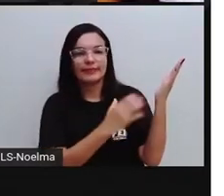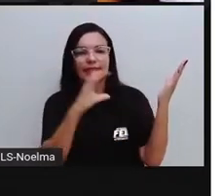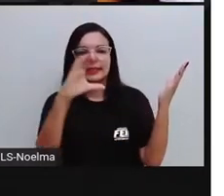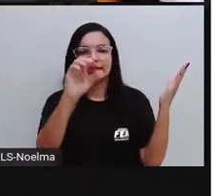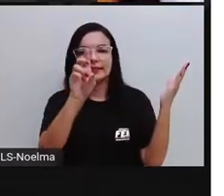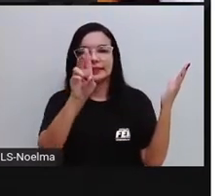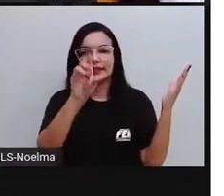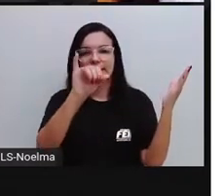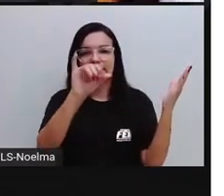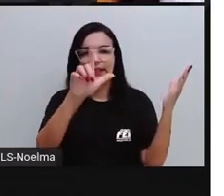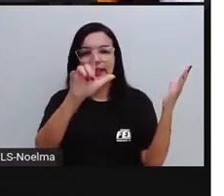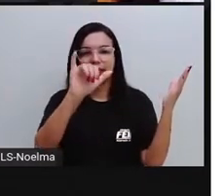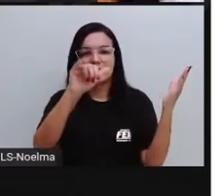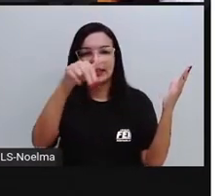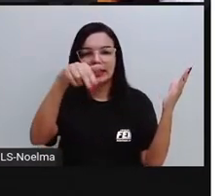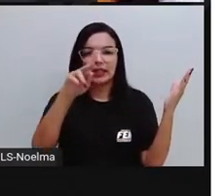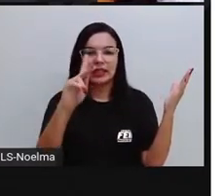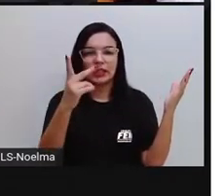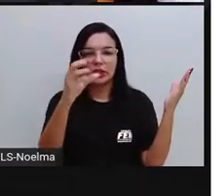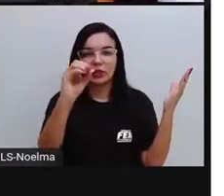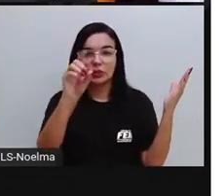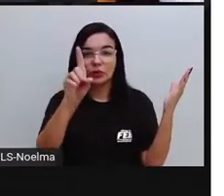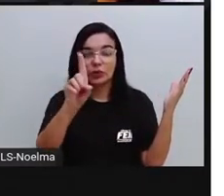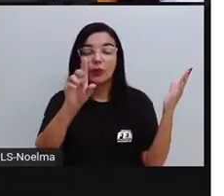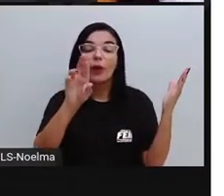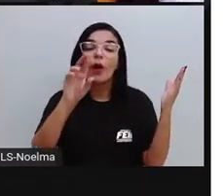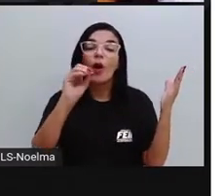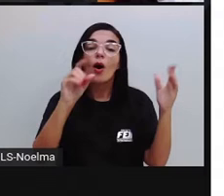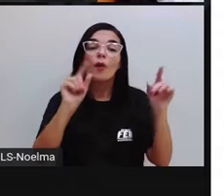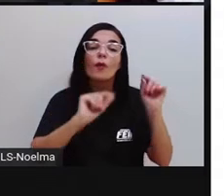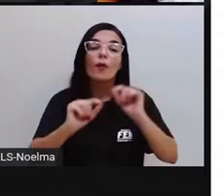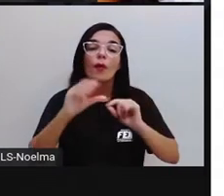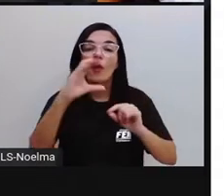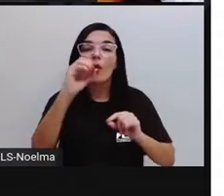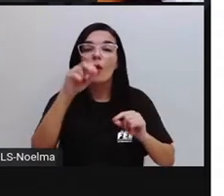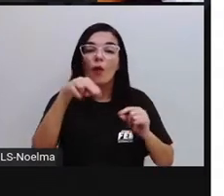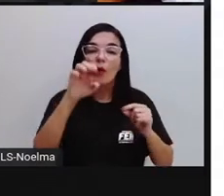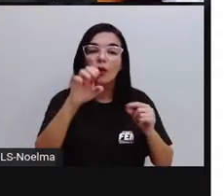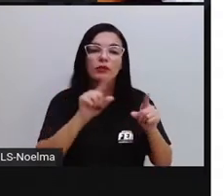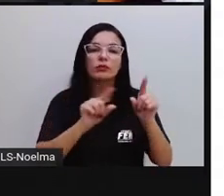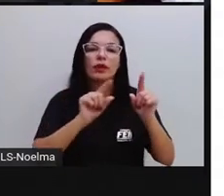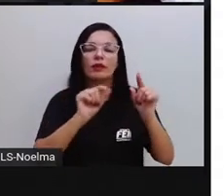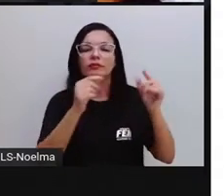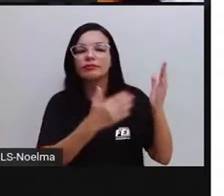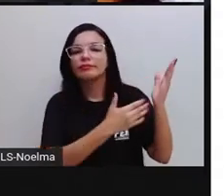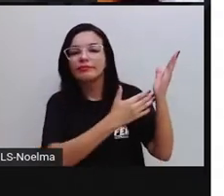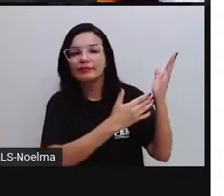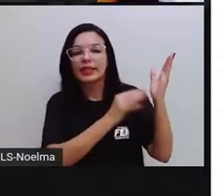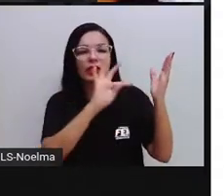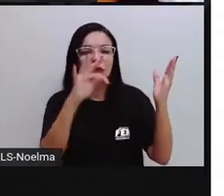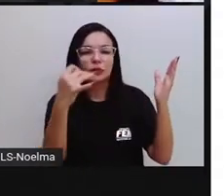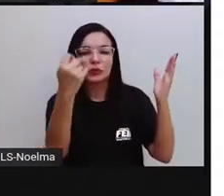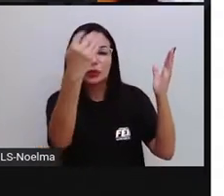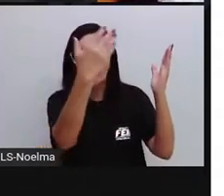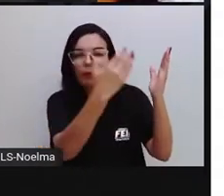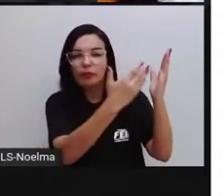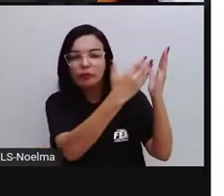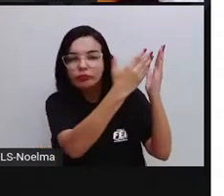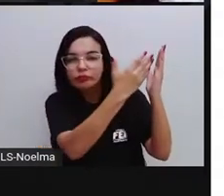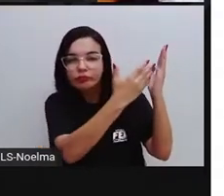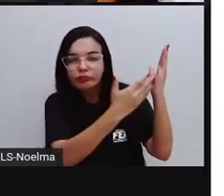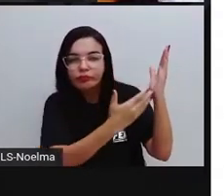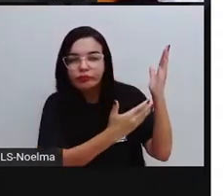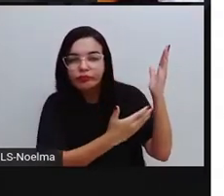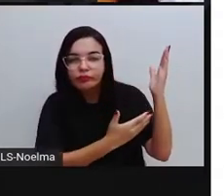o cubo, a pirâmide hexagonal, pirâmide triangular, esfera, paralelepípedo, triângulo